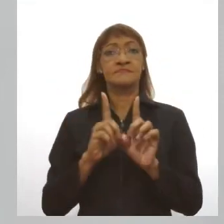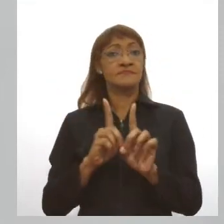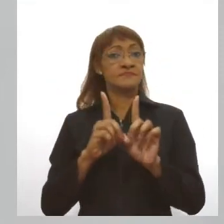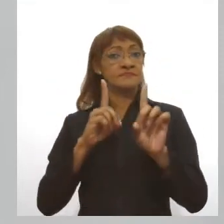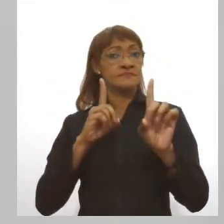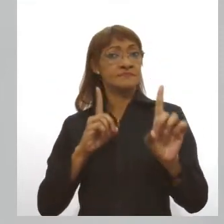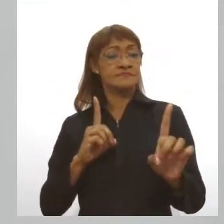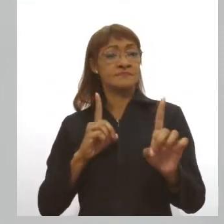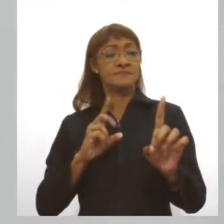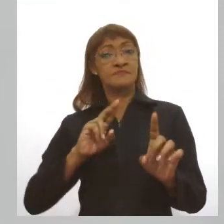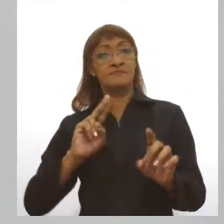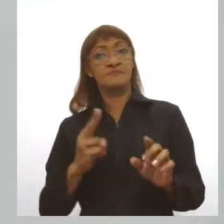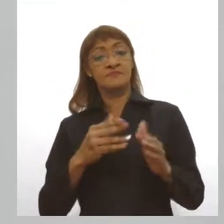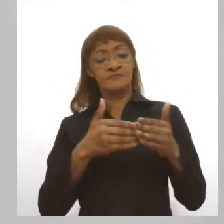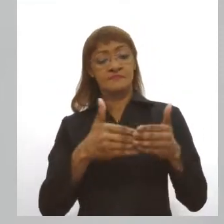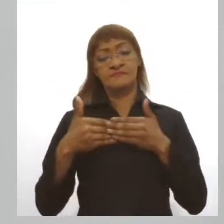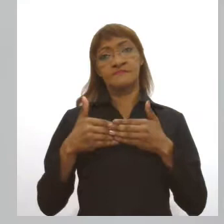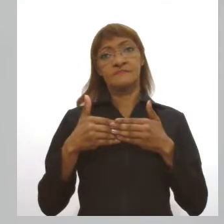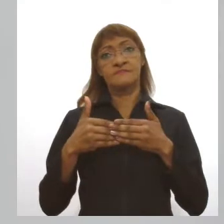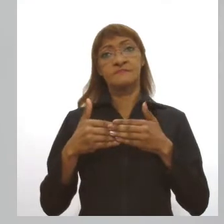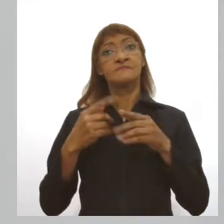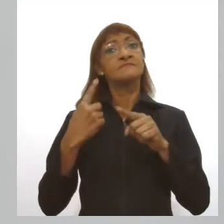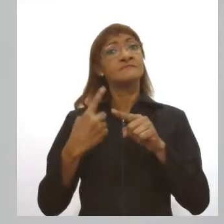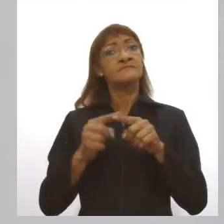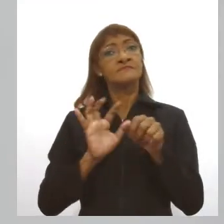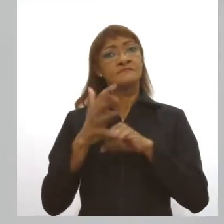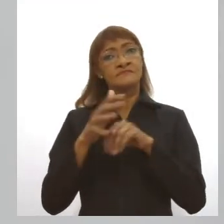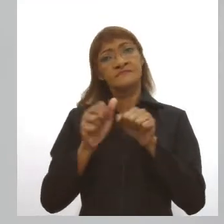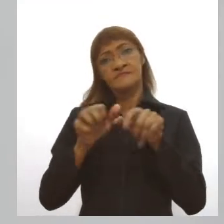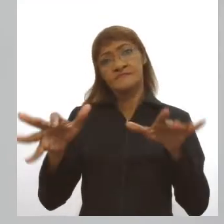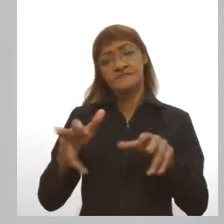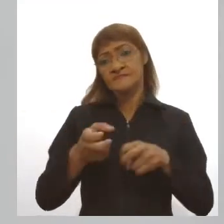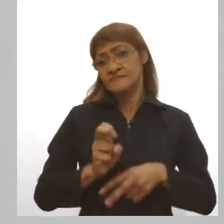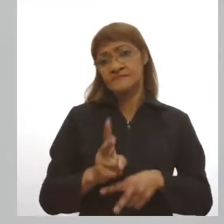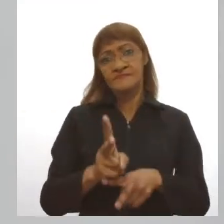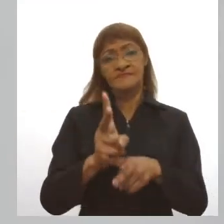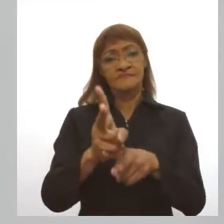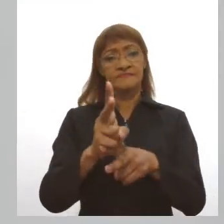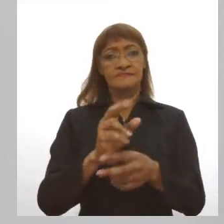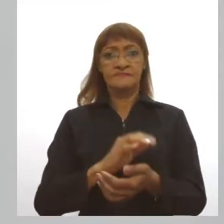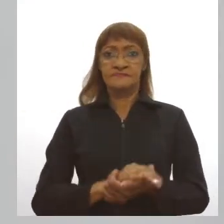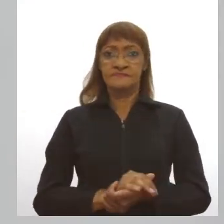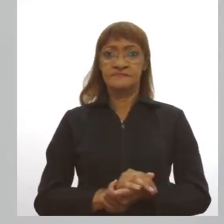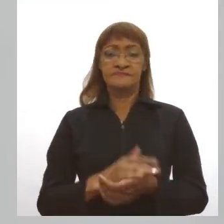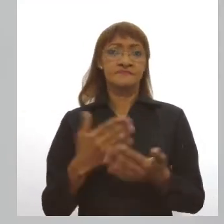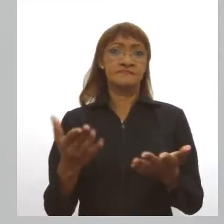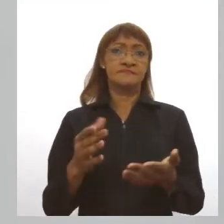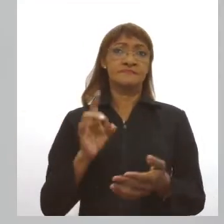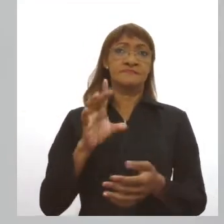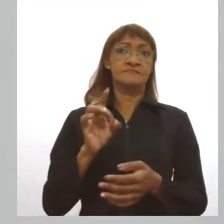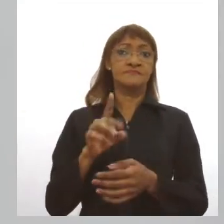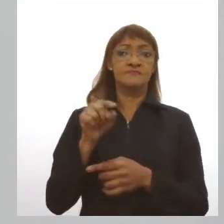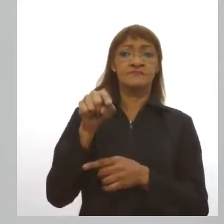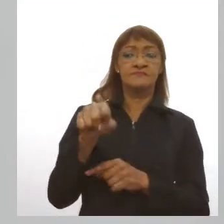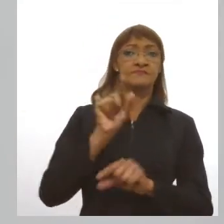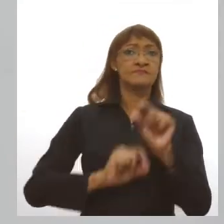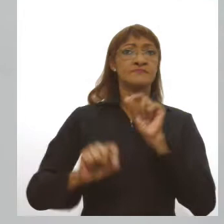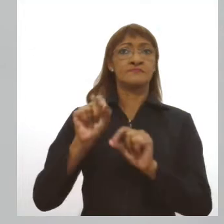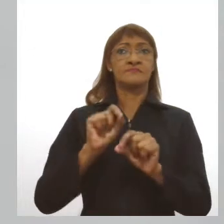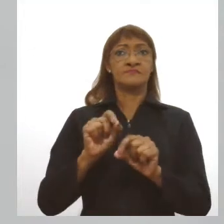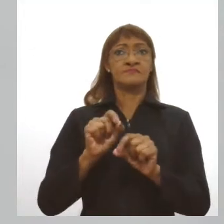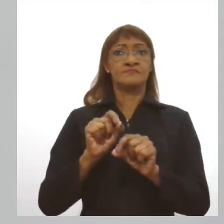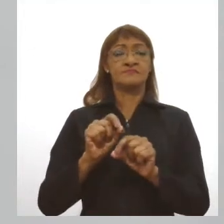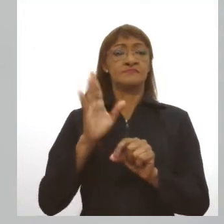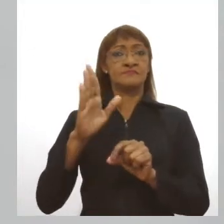Porque a pandemia ainda não passou. E esse sentimento de empatia, ele não pode ser apenas você ter conhecimento